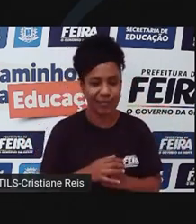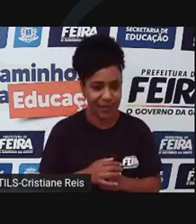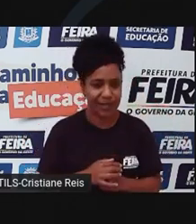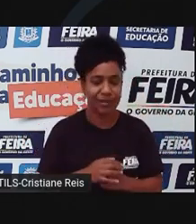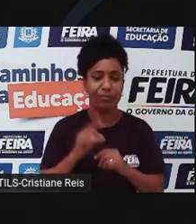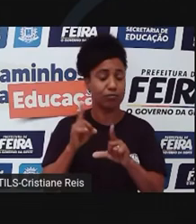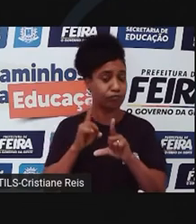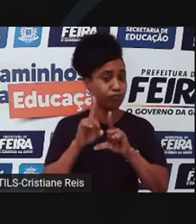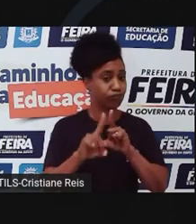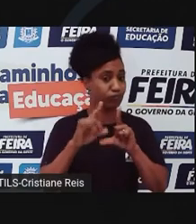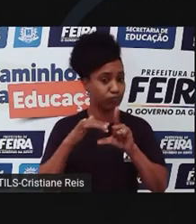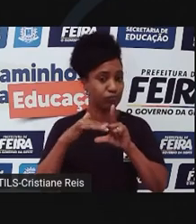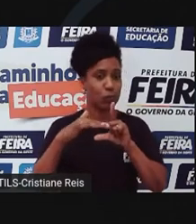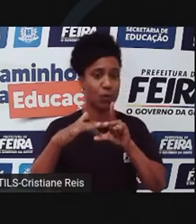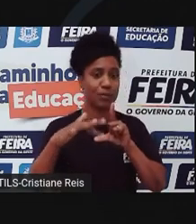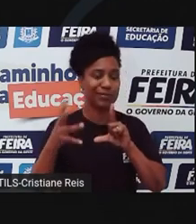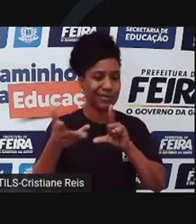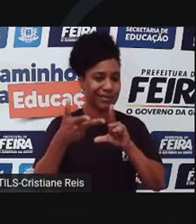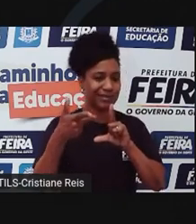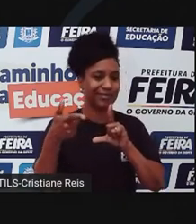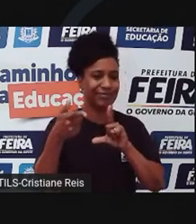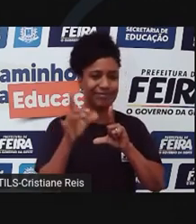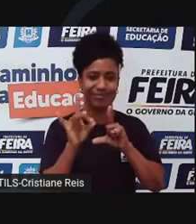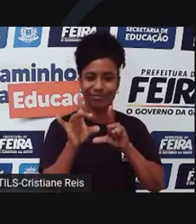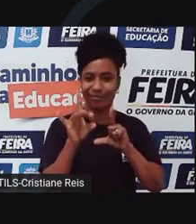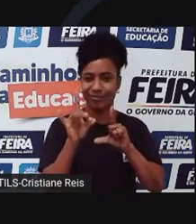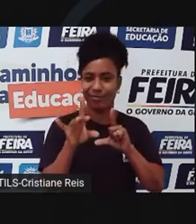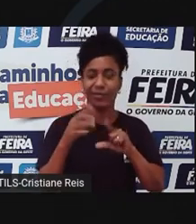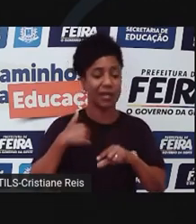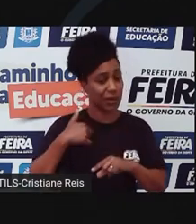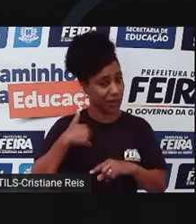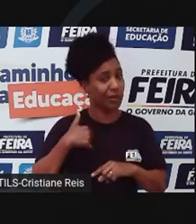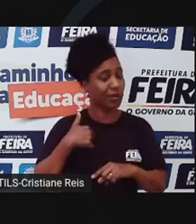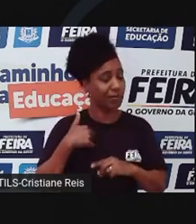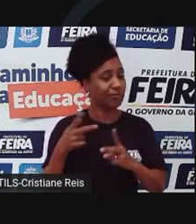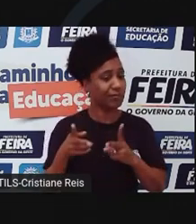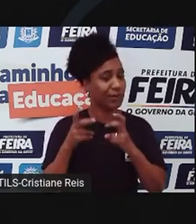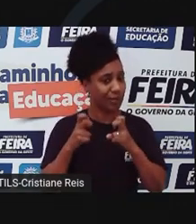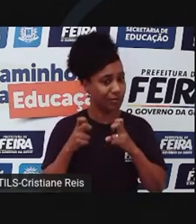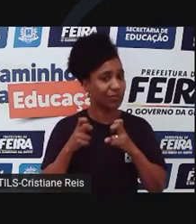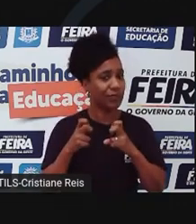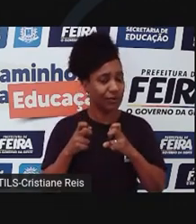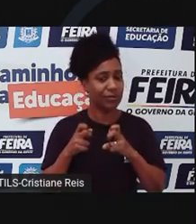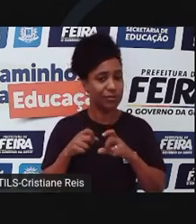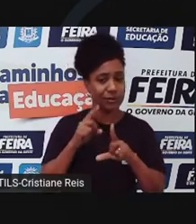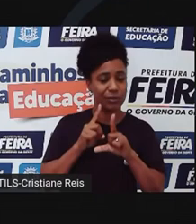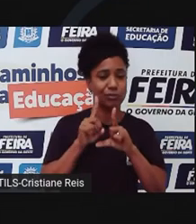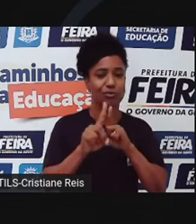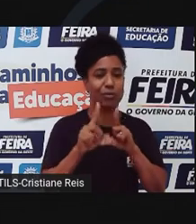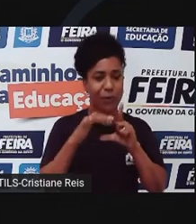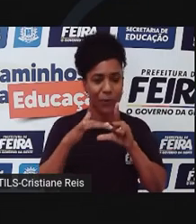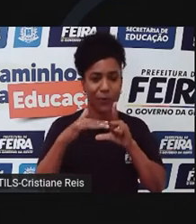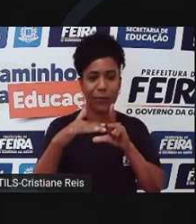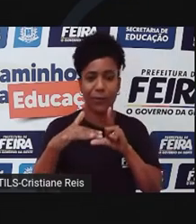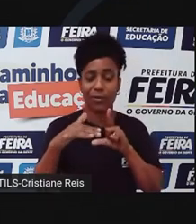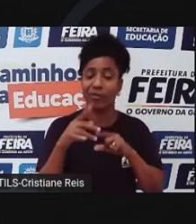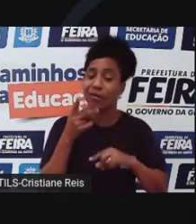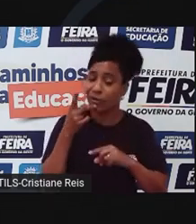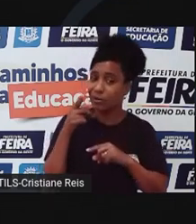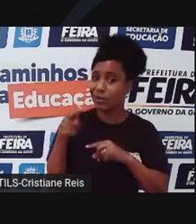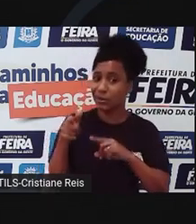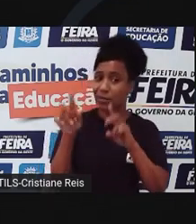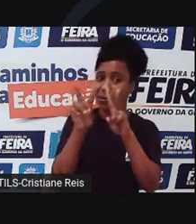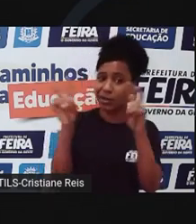exigência muito grande, pelo menos no meu feed eu tenho feito essa exigência com as pessoas, se você não consegue trazer um ângulo interessante,